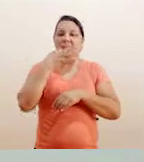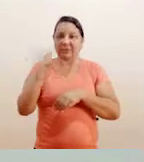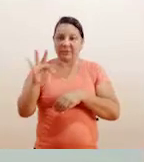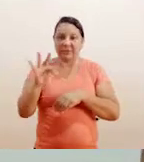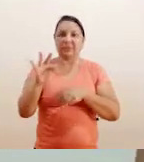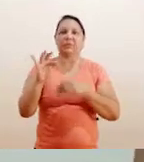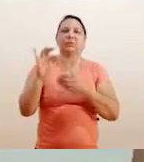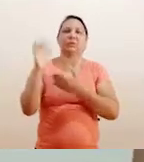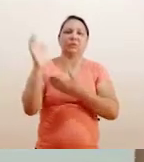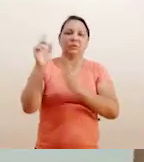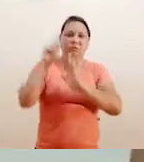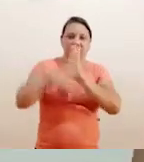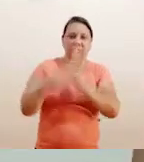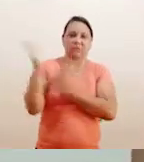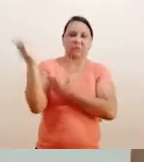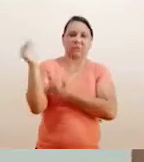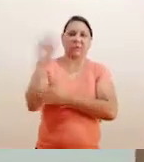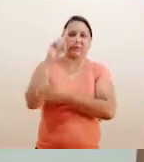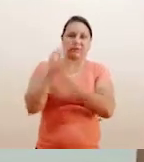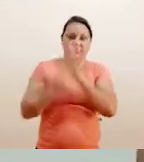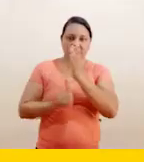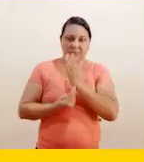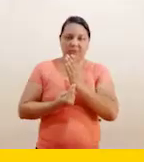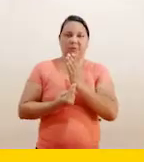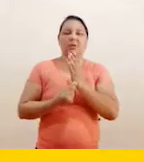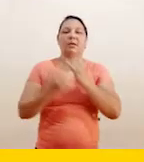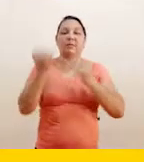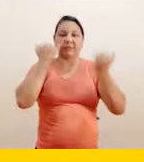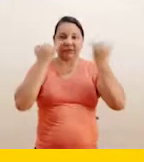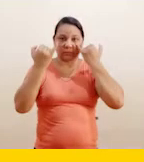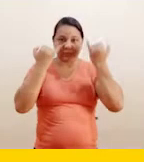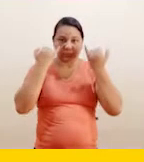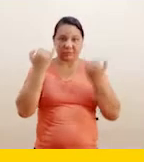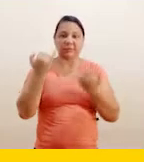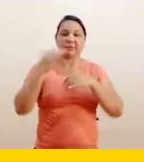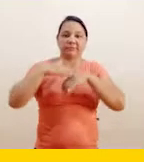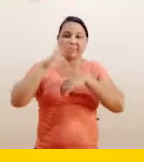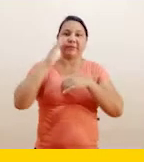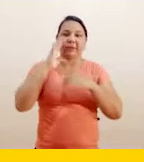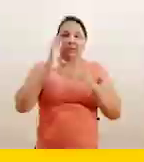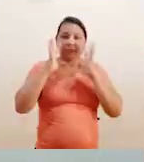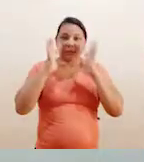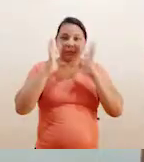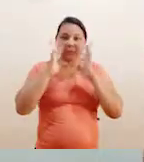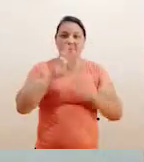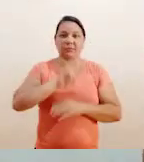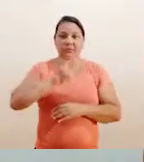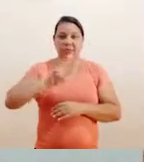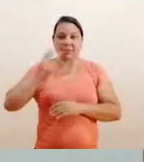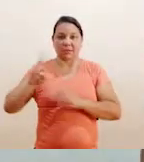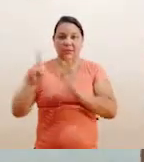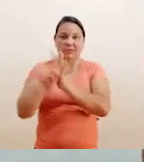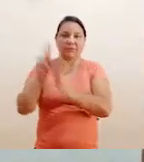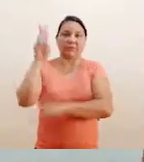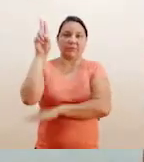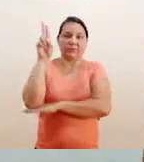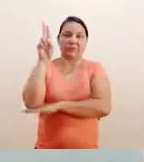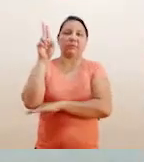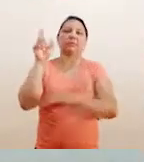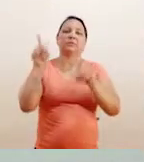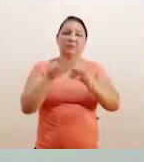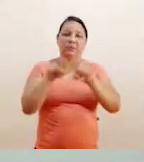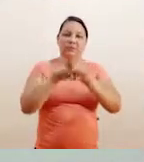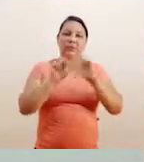hoje também temos inscrições para o curso de francês, que é ofertado pelo projeto jovem benigno. E esse foi o Unifap Notícias de hoje.